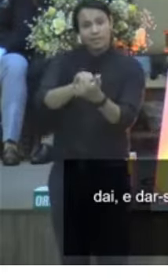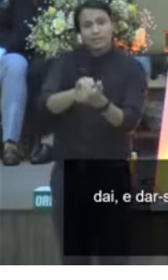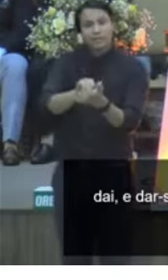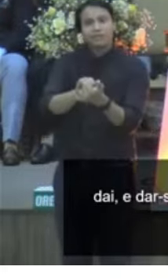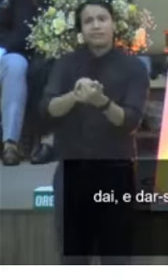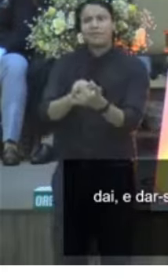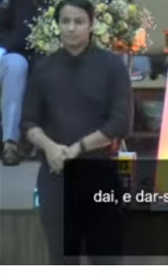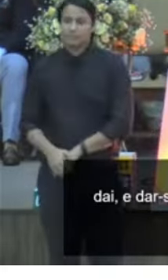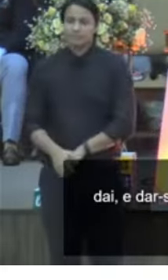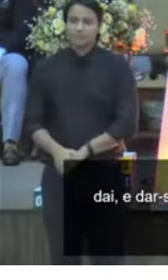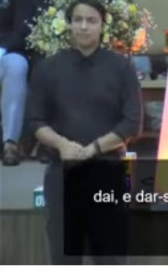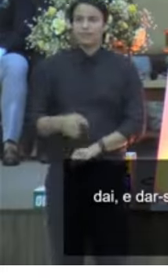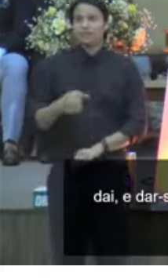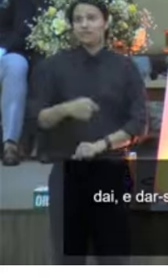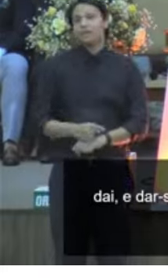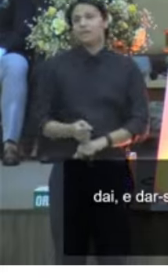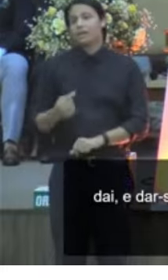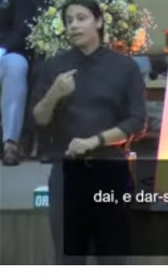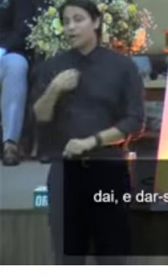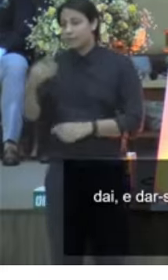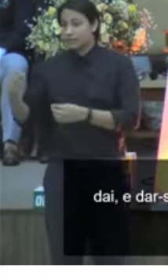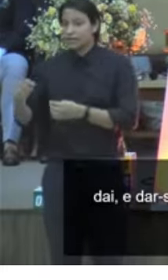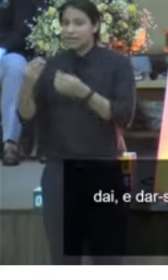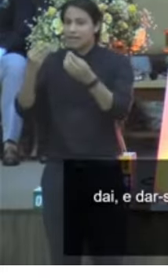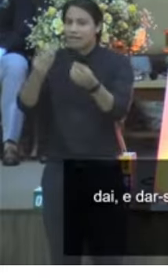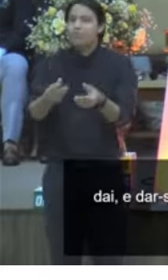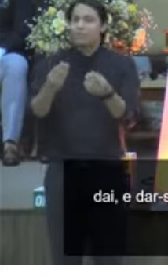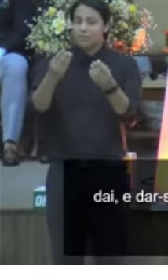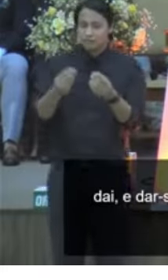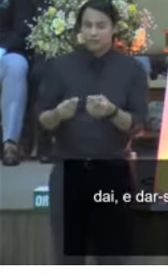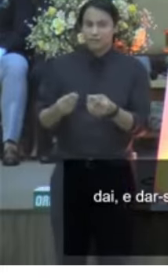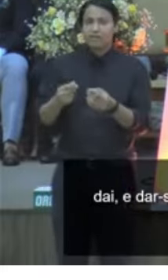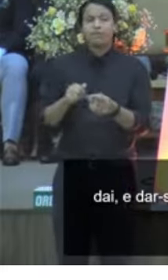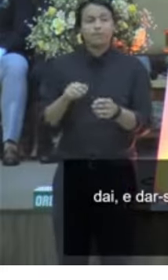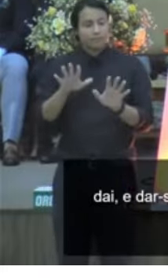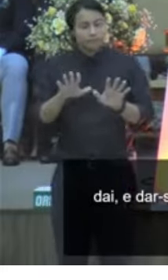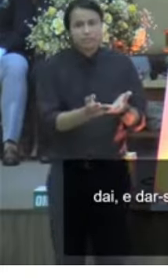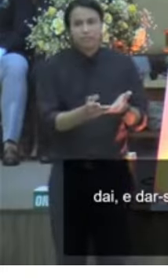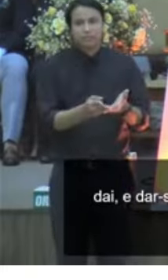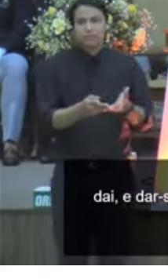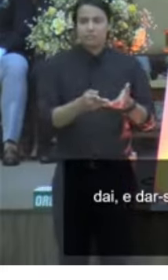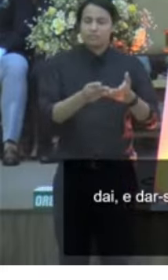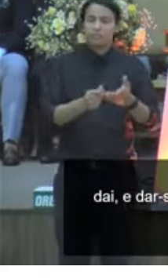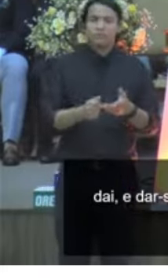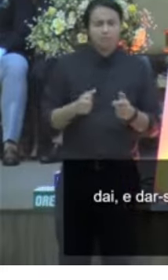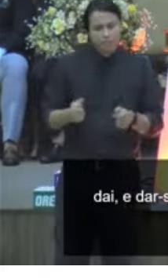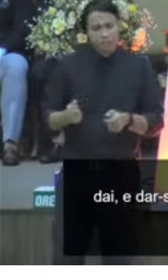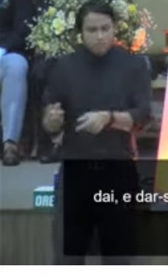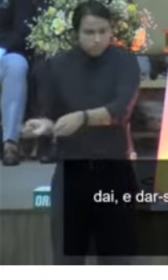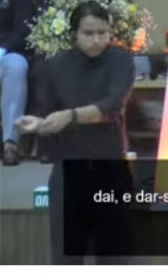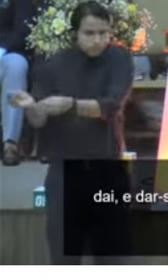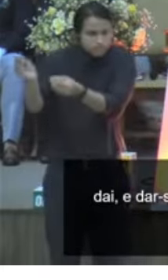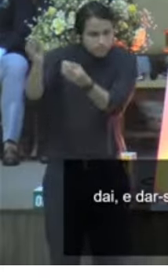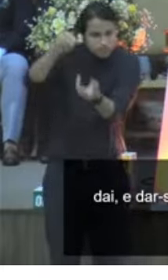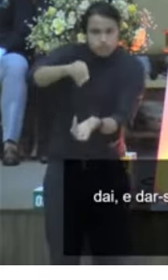só a boa medida. Além dele botar a medida, aí ele diz, pega teu saco, agora eu vou socar.